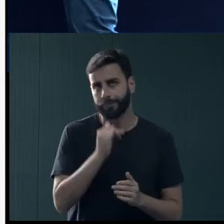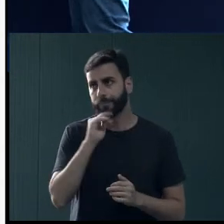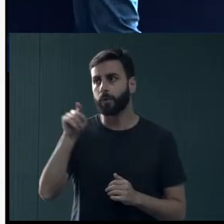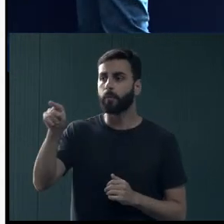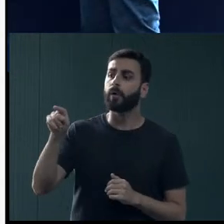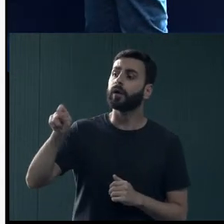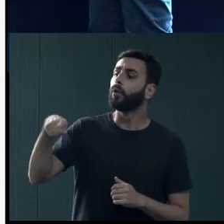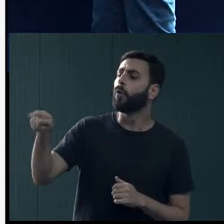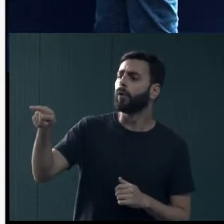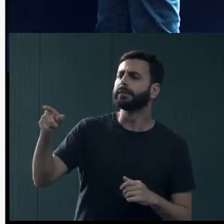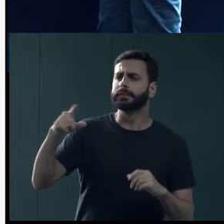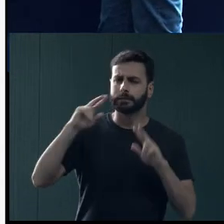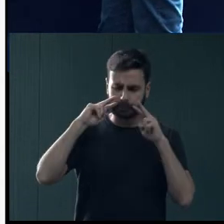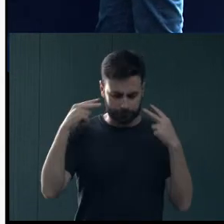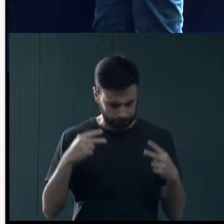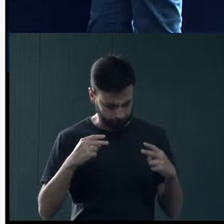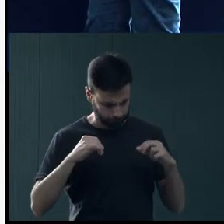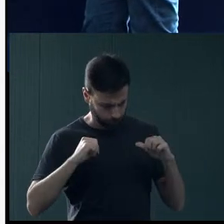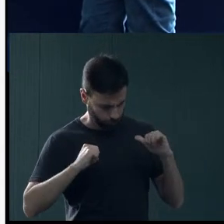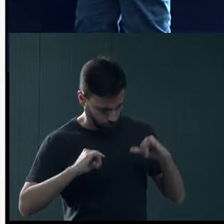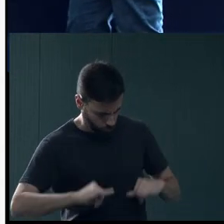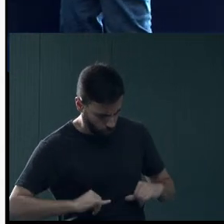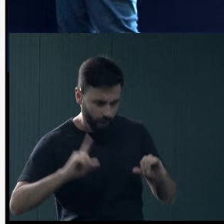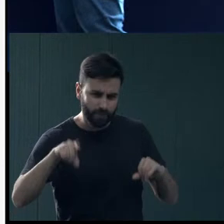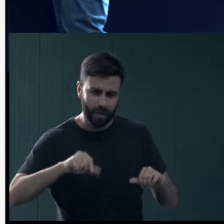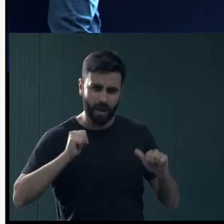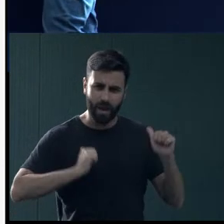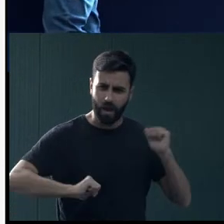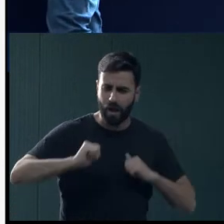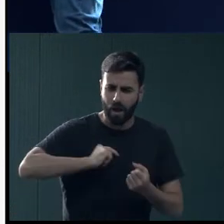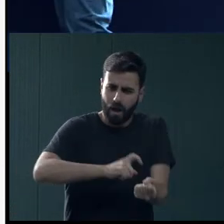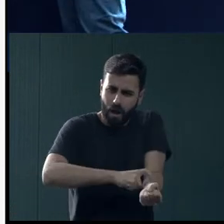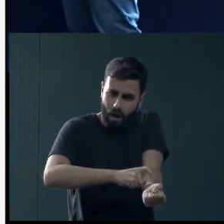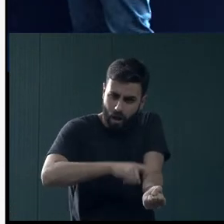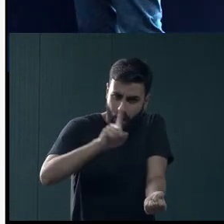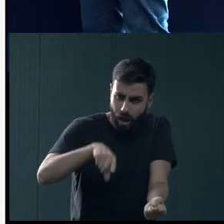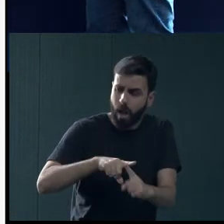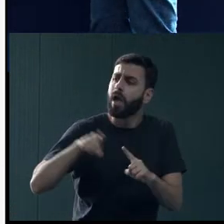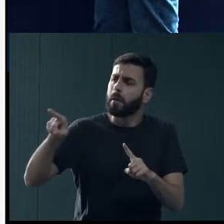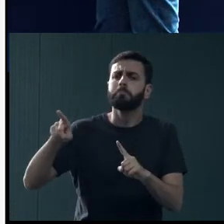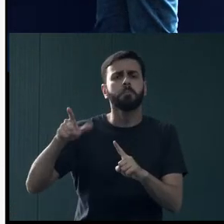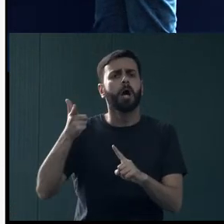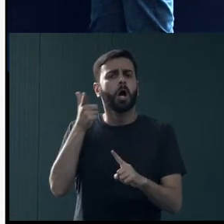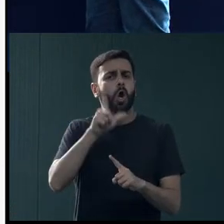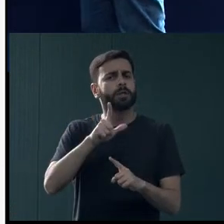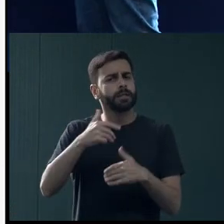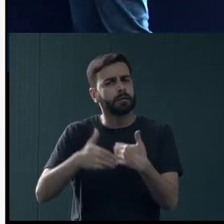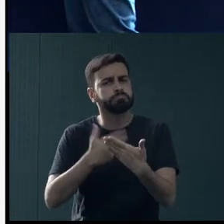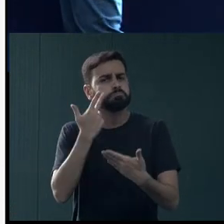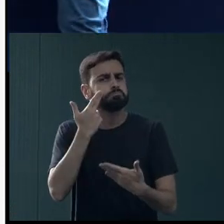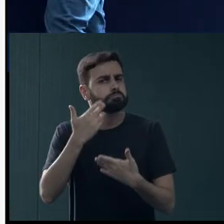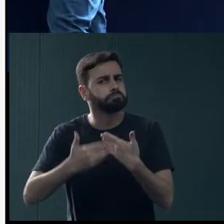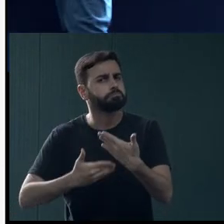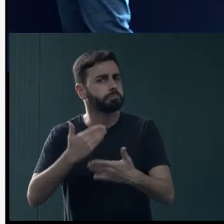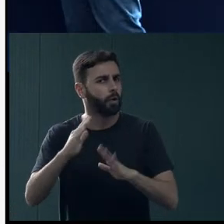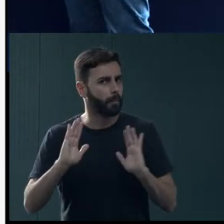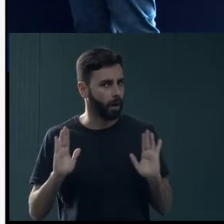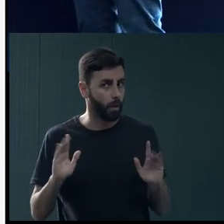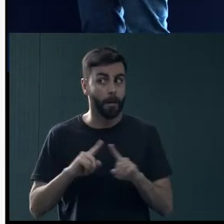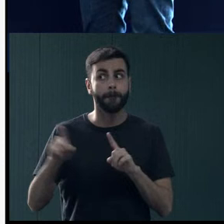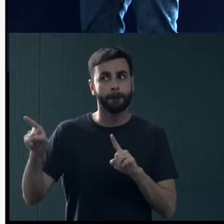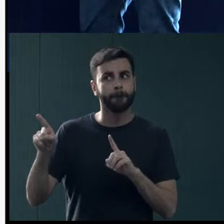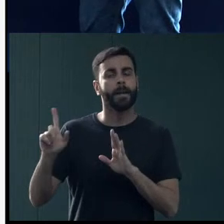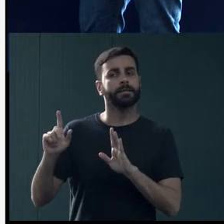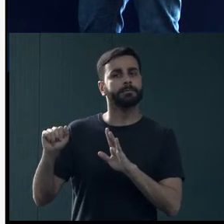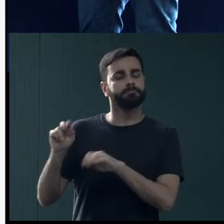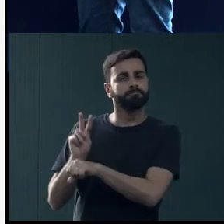tem a sensação de estar sofrendo, ansioso, nervoso, mas ele ainda consegue realizar as tarefas do dia a dia sem muito prejuízo, mas ele